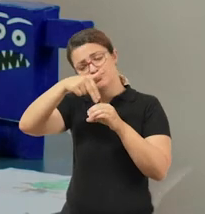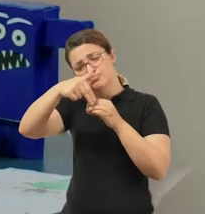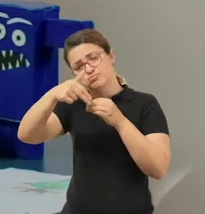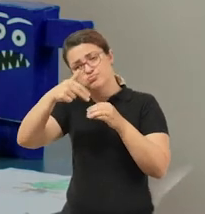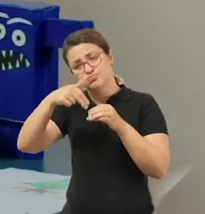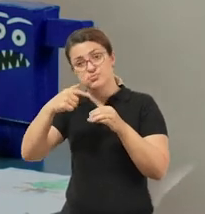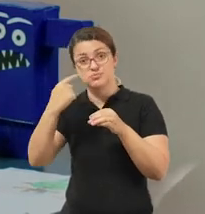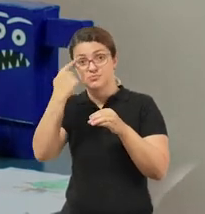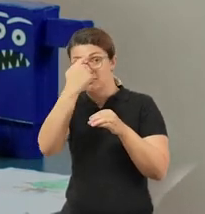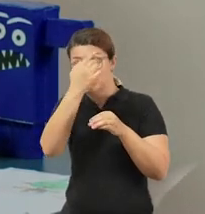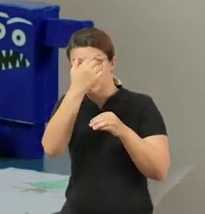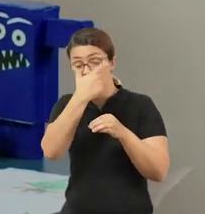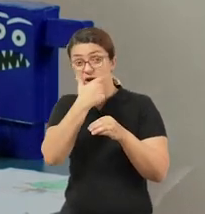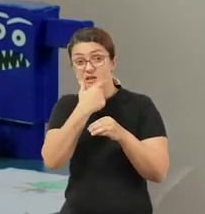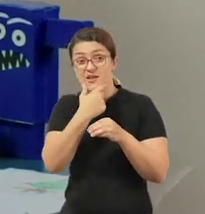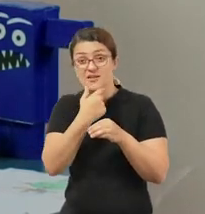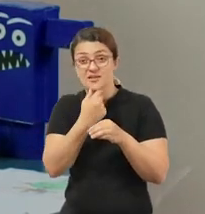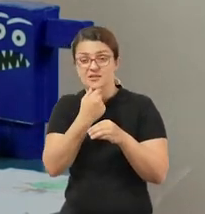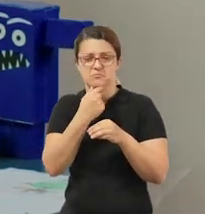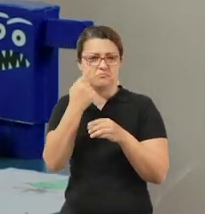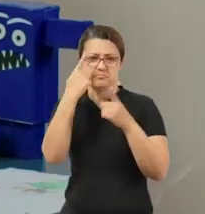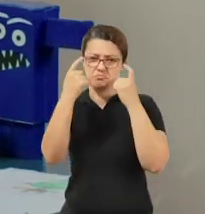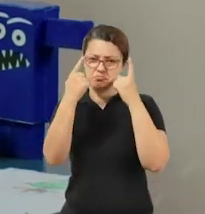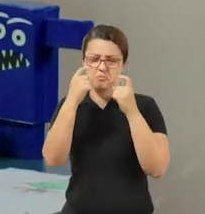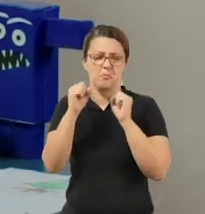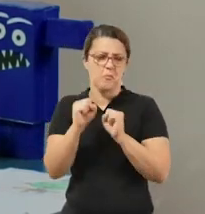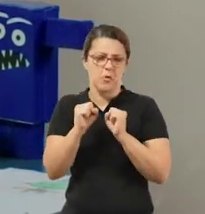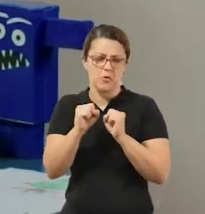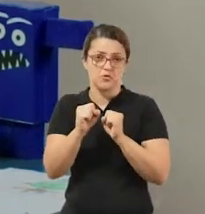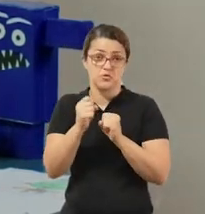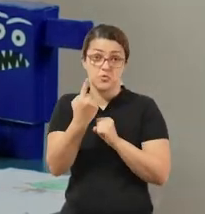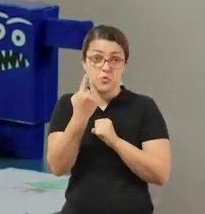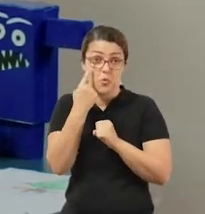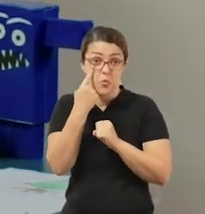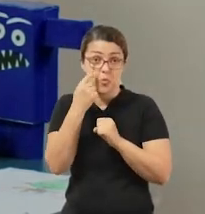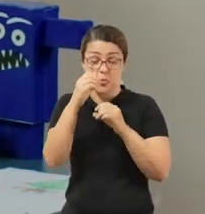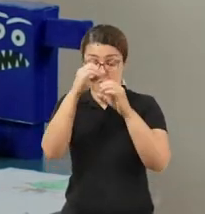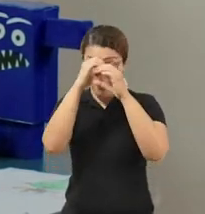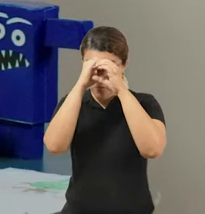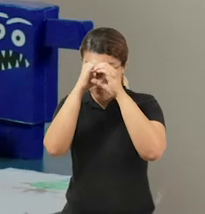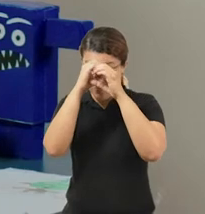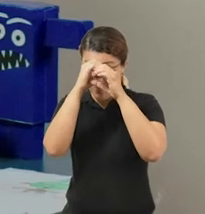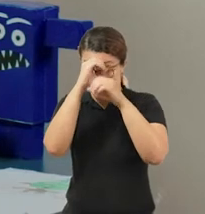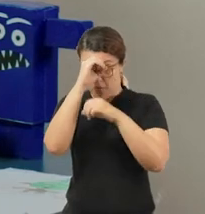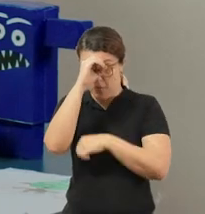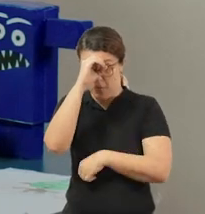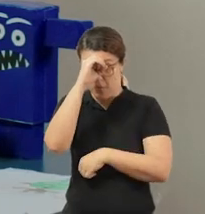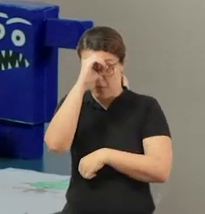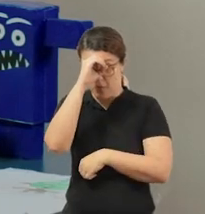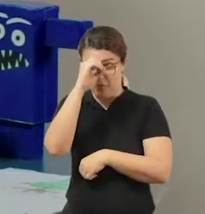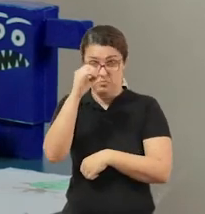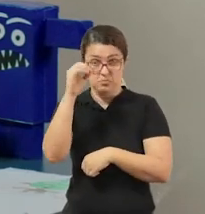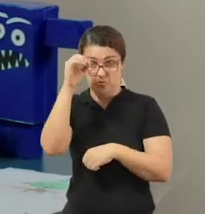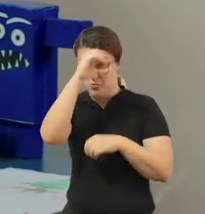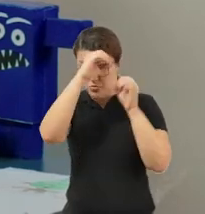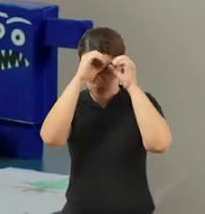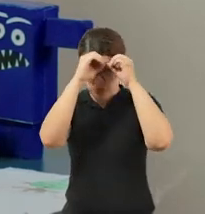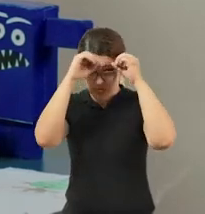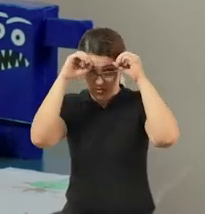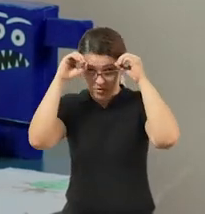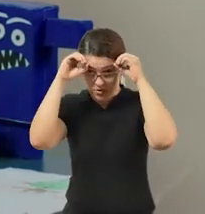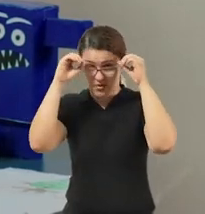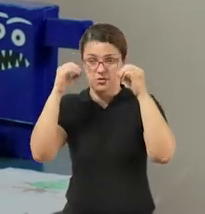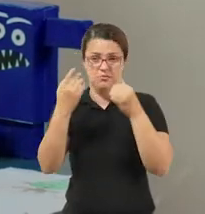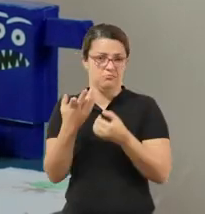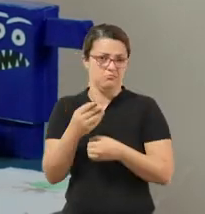fica na criatividade de vocês. Pode fazer um olhinho, dois, três, do jeito que vocês quiserem.